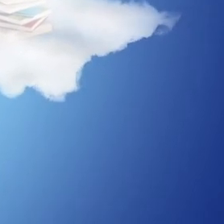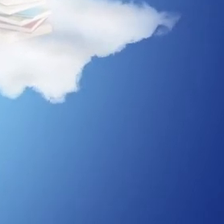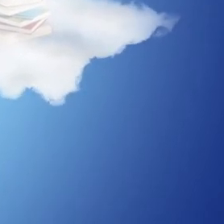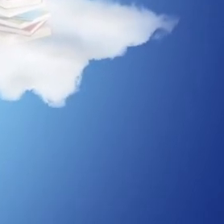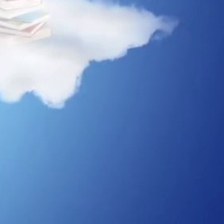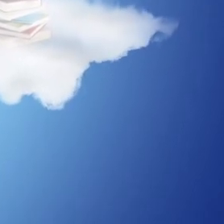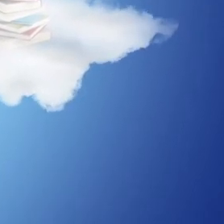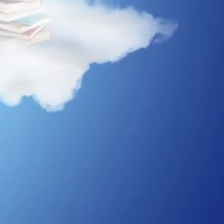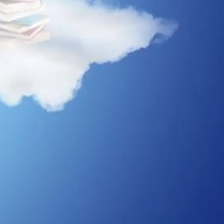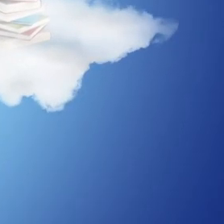por Quintena Coelho